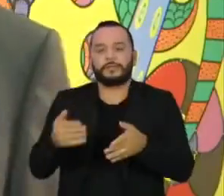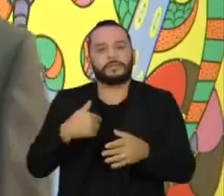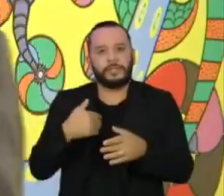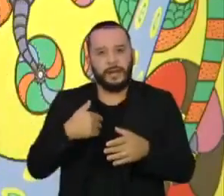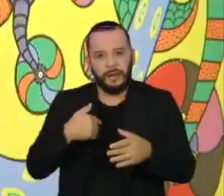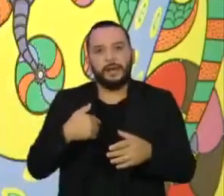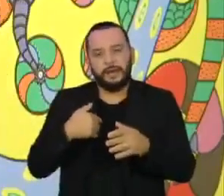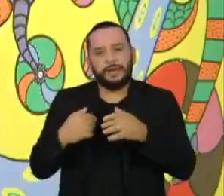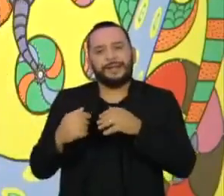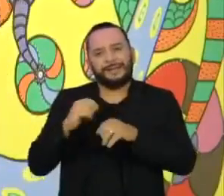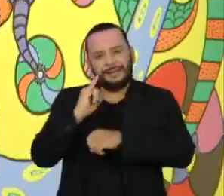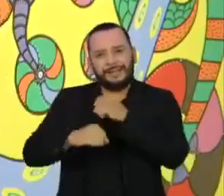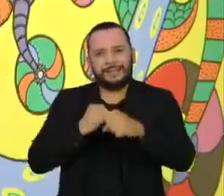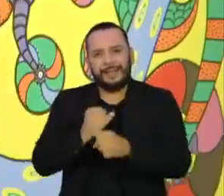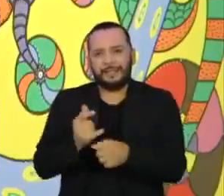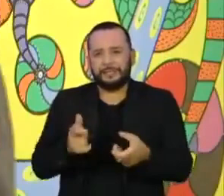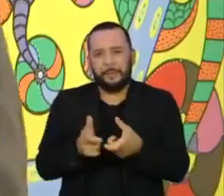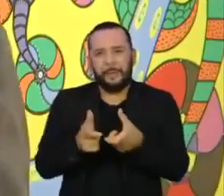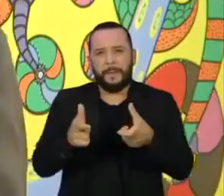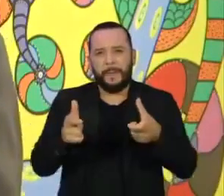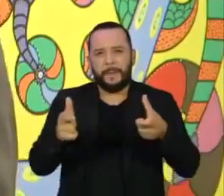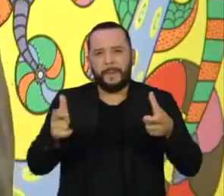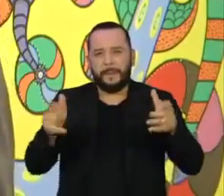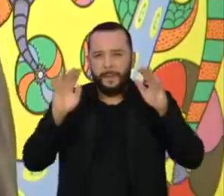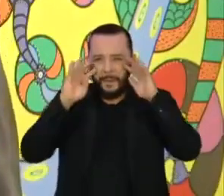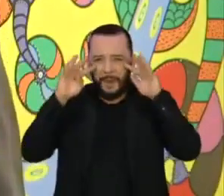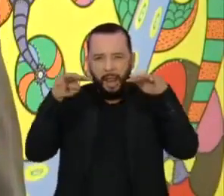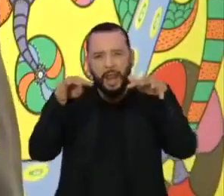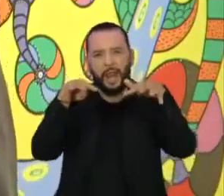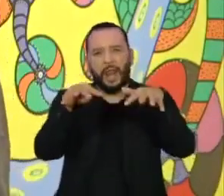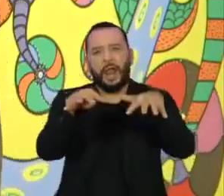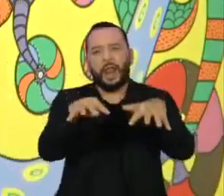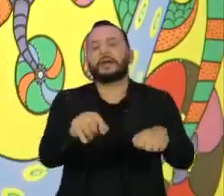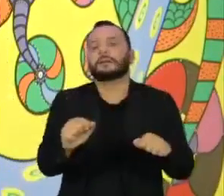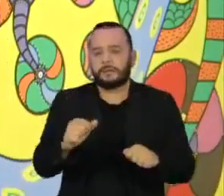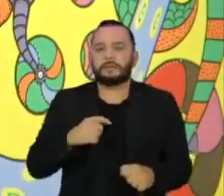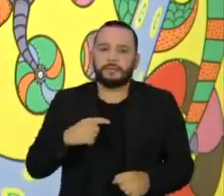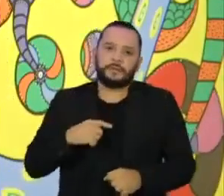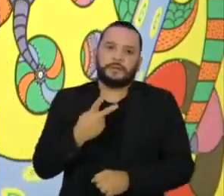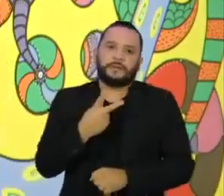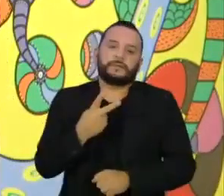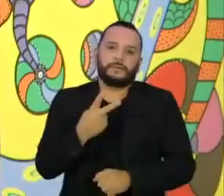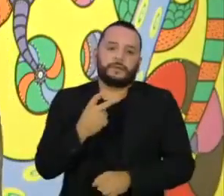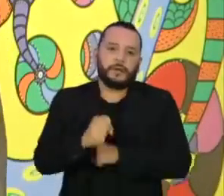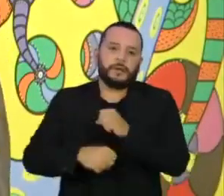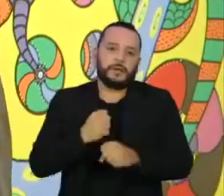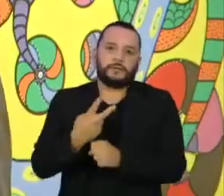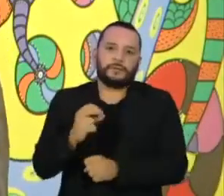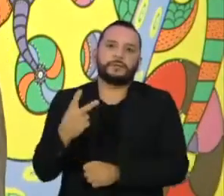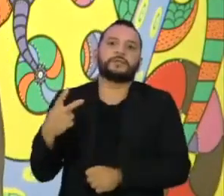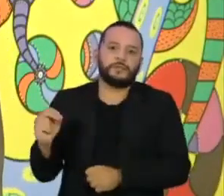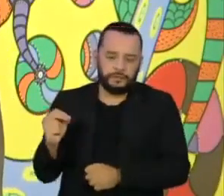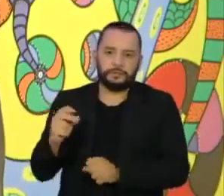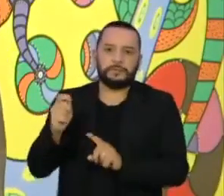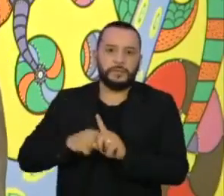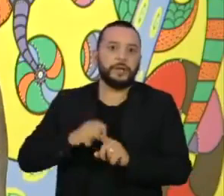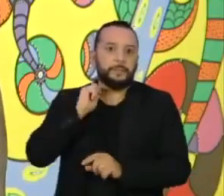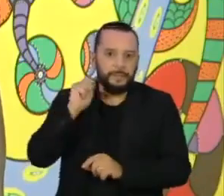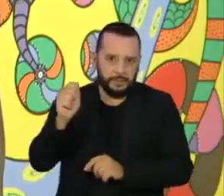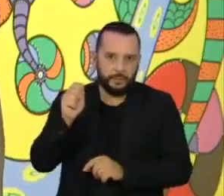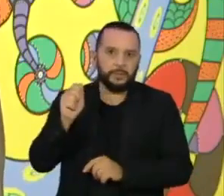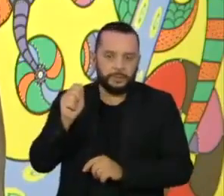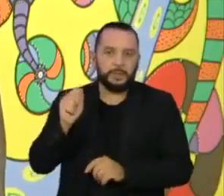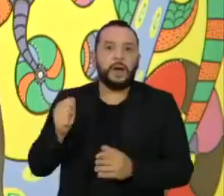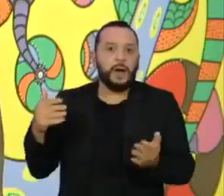ano de 2020, mês de abril, para esse ano, 2021, mês de abril, o